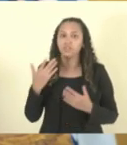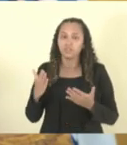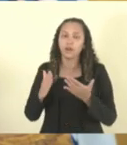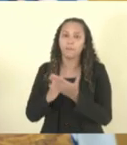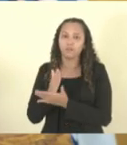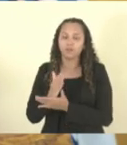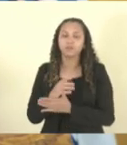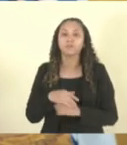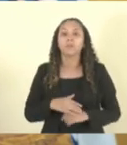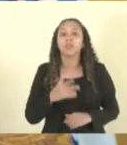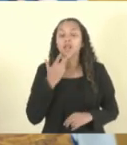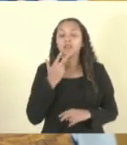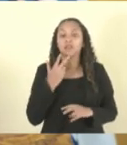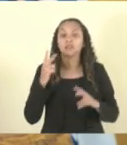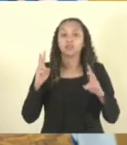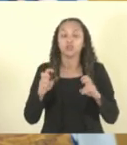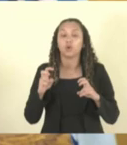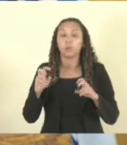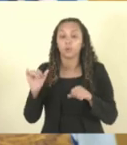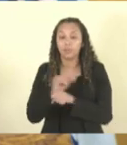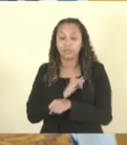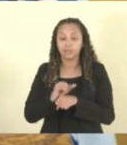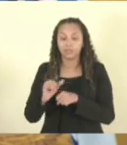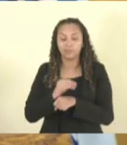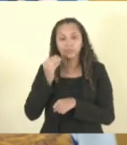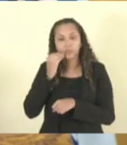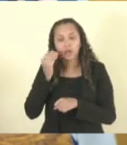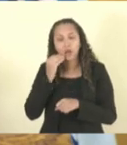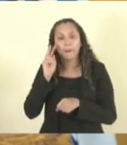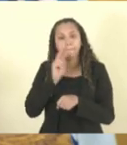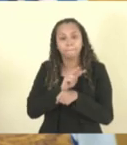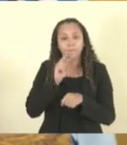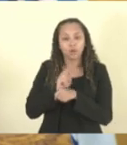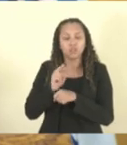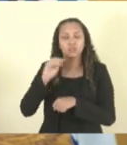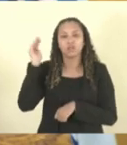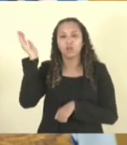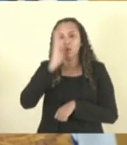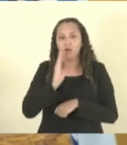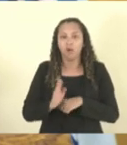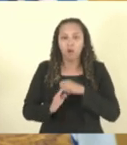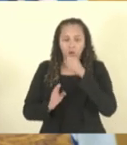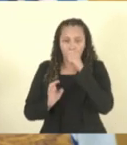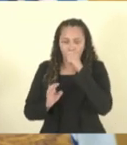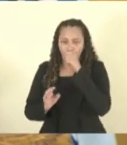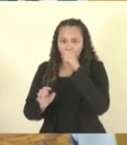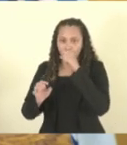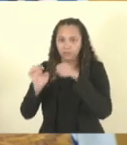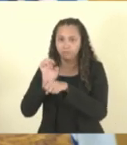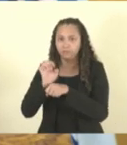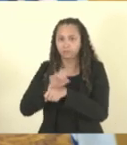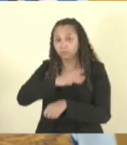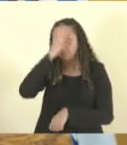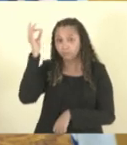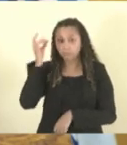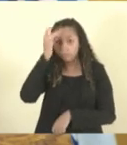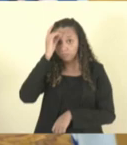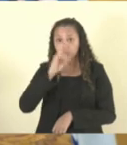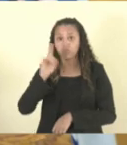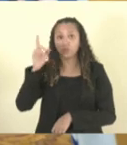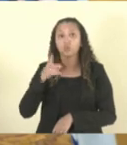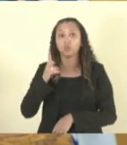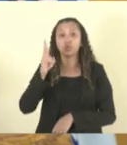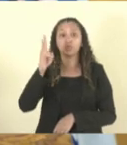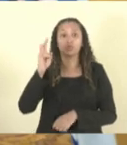trata-se de uma medida para proteger o nosso Brasil e o Espírito Santo e que Deus continue